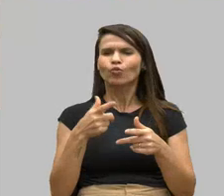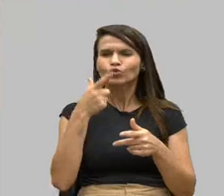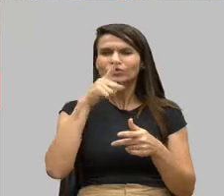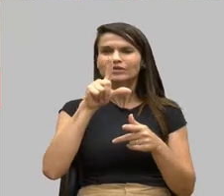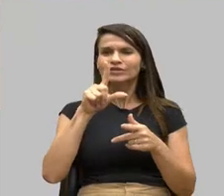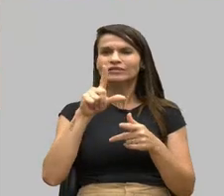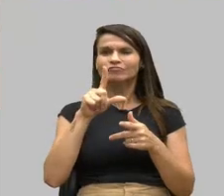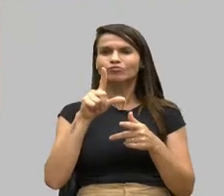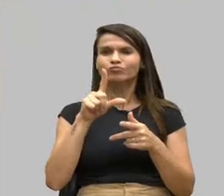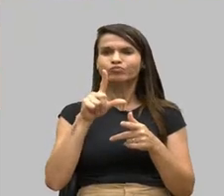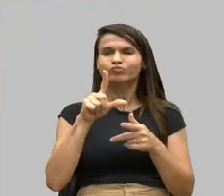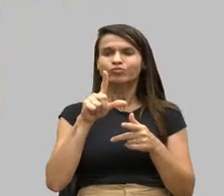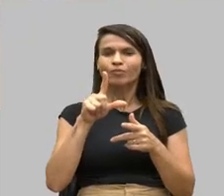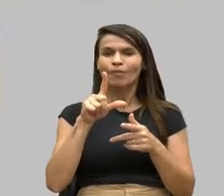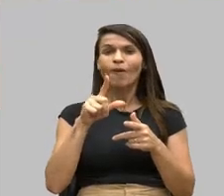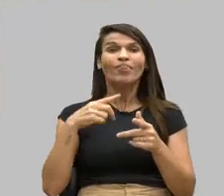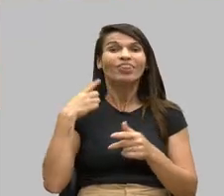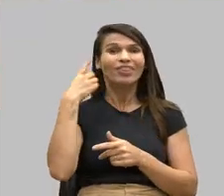Você vai ser...